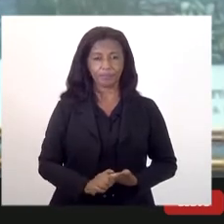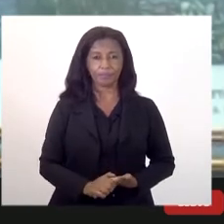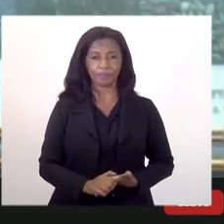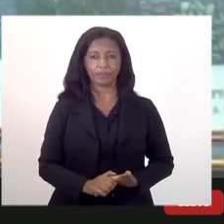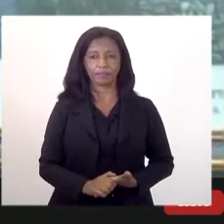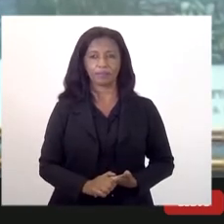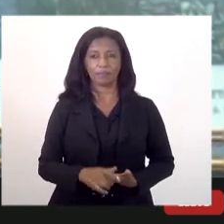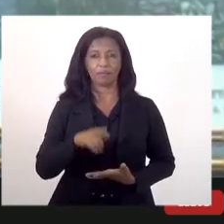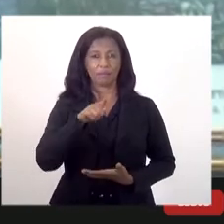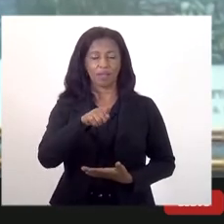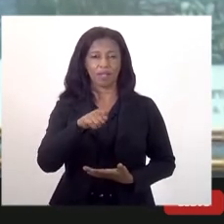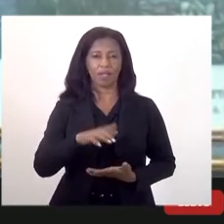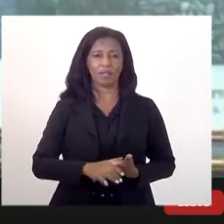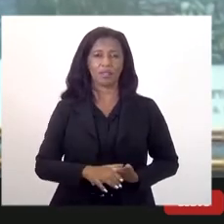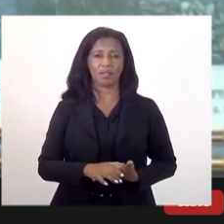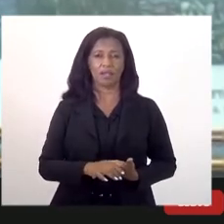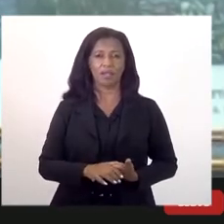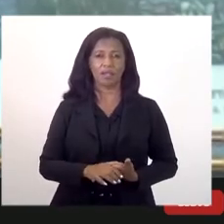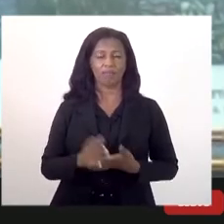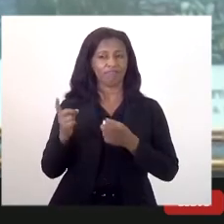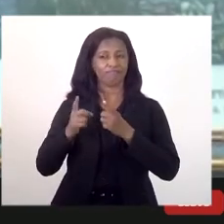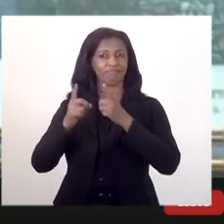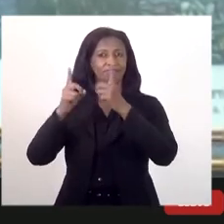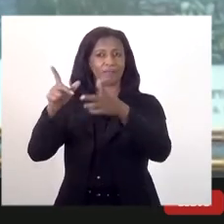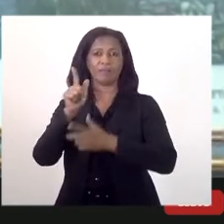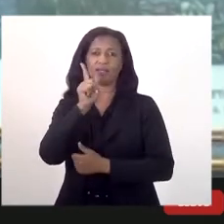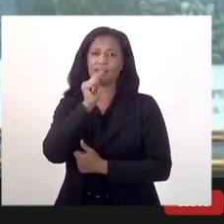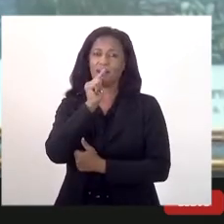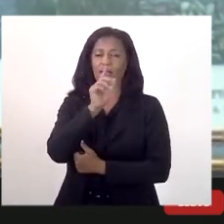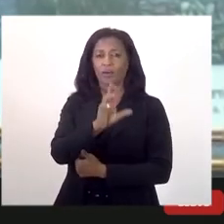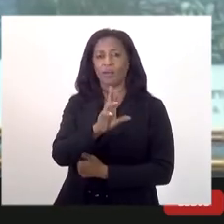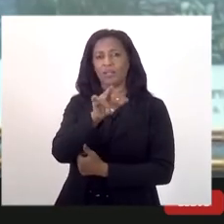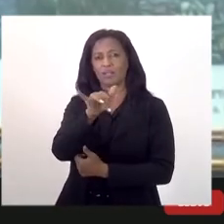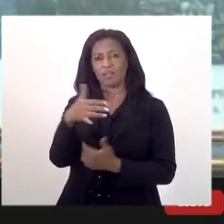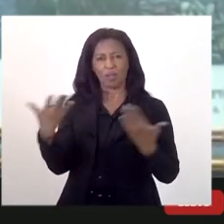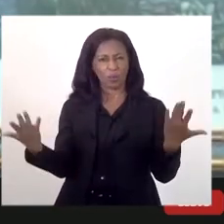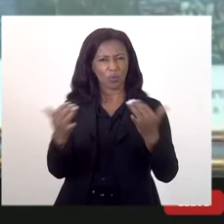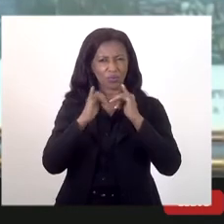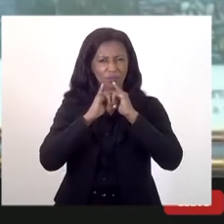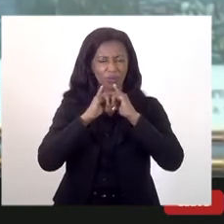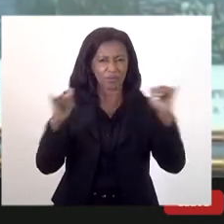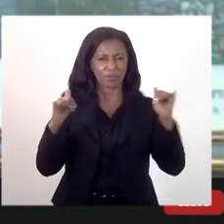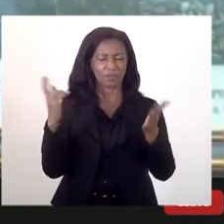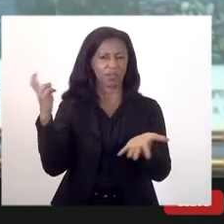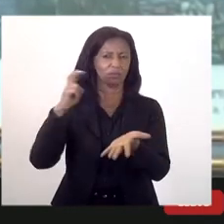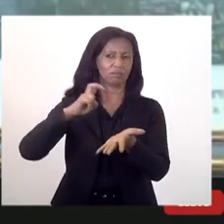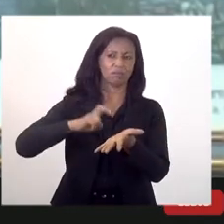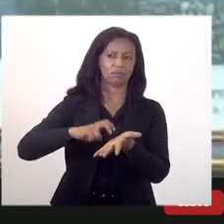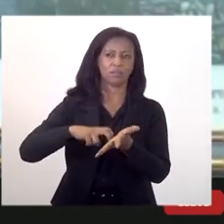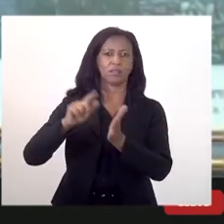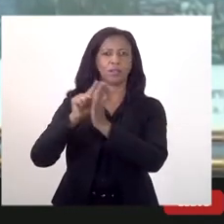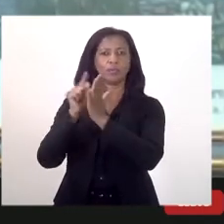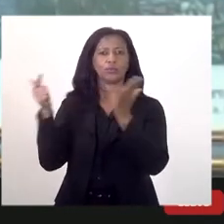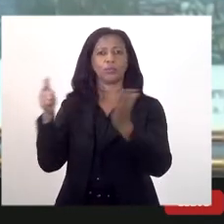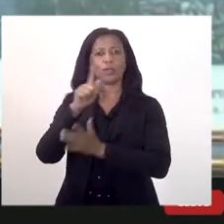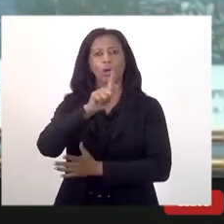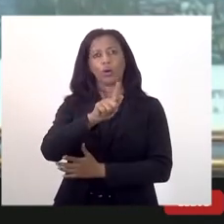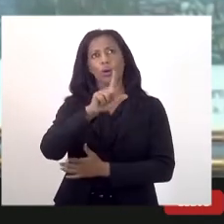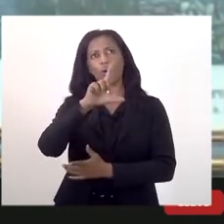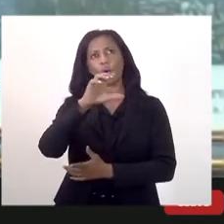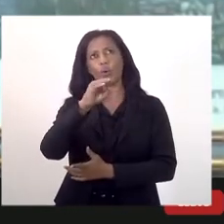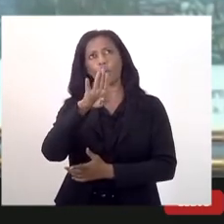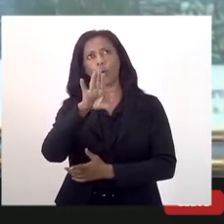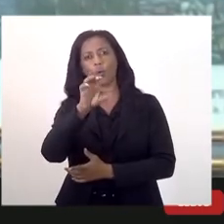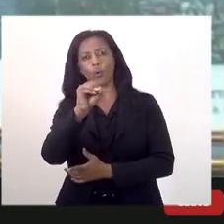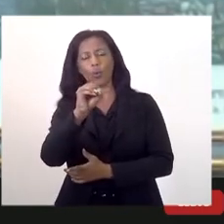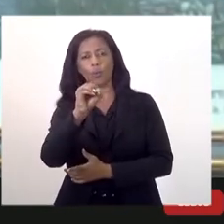a concessão da CEDAI, esses investimentos foi até anunciado hoje no Jornal Globo hoje, a